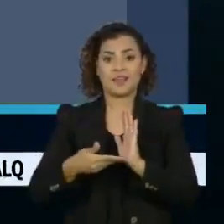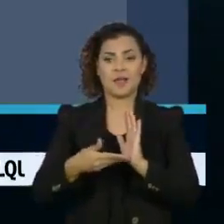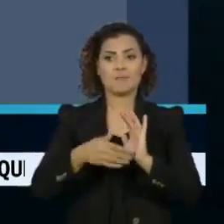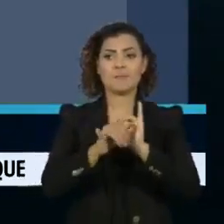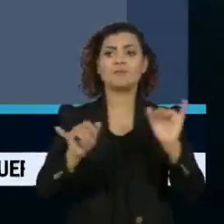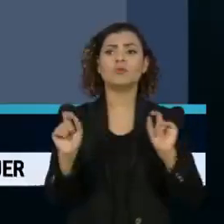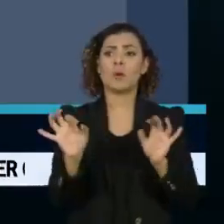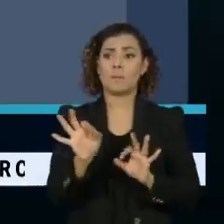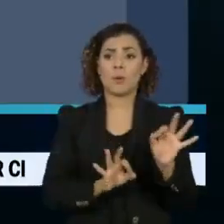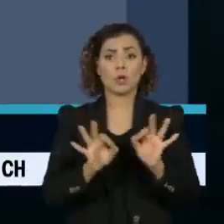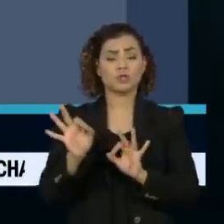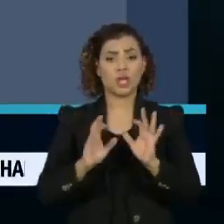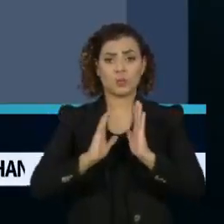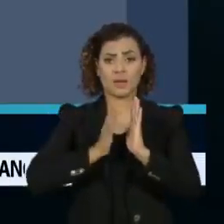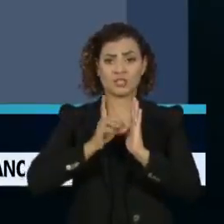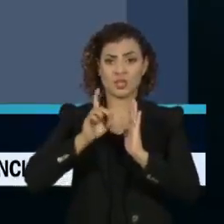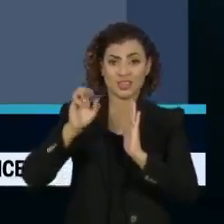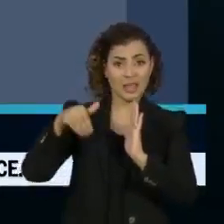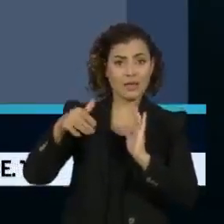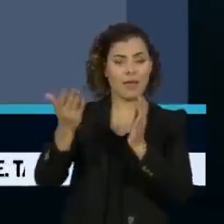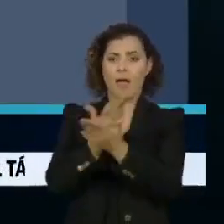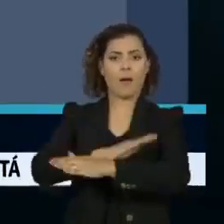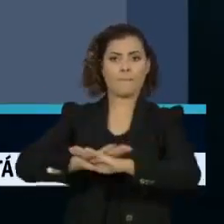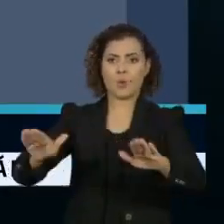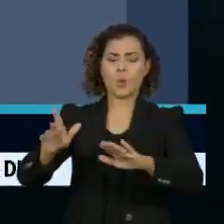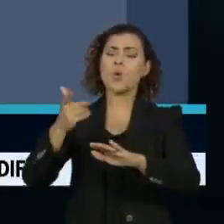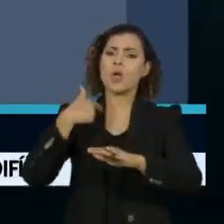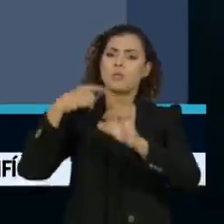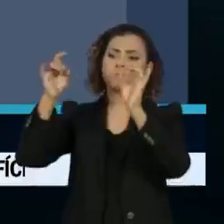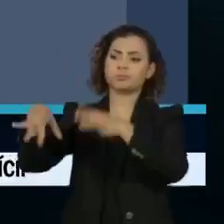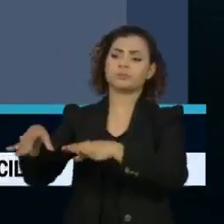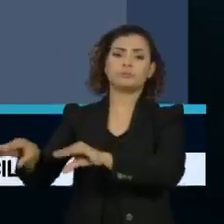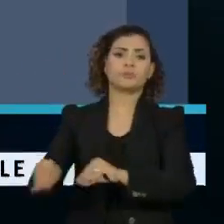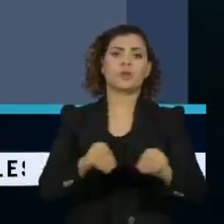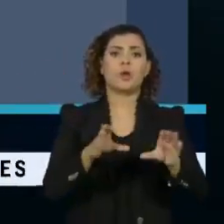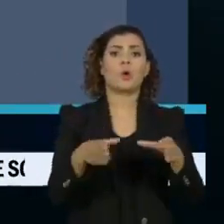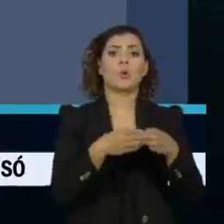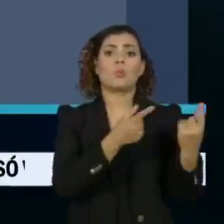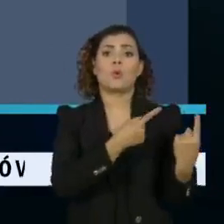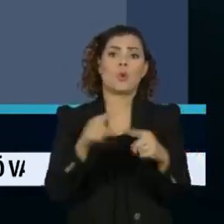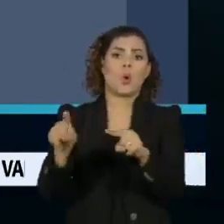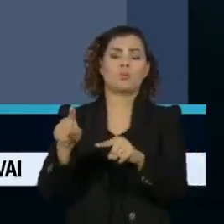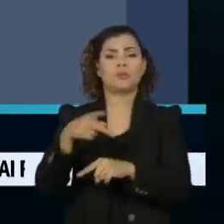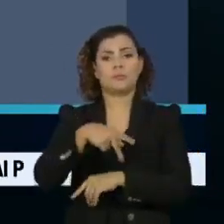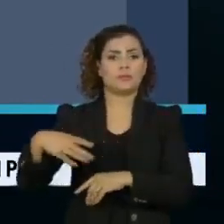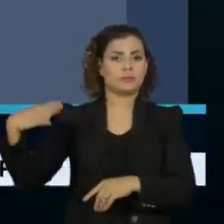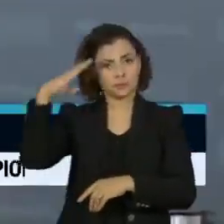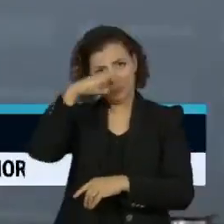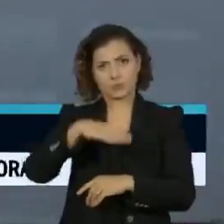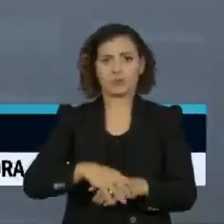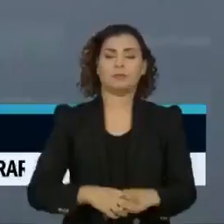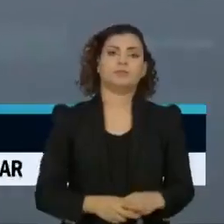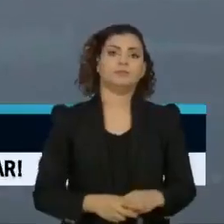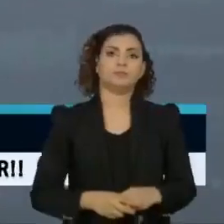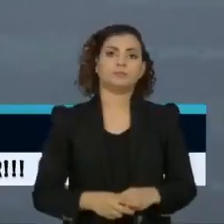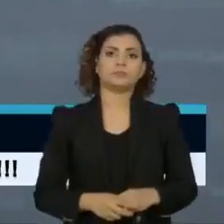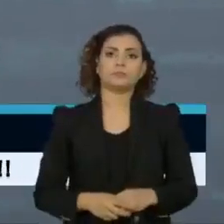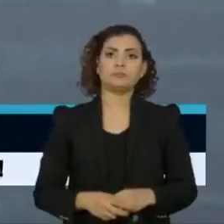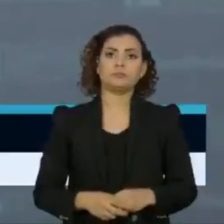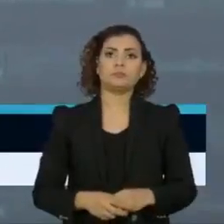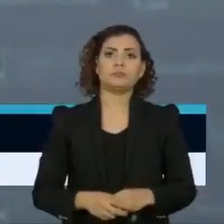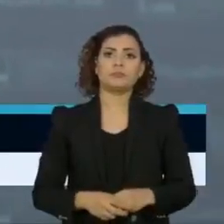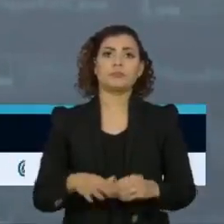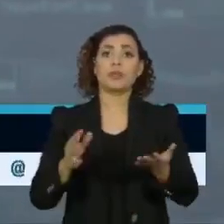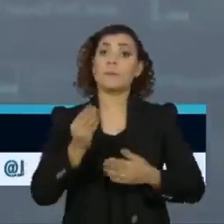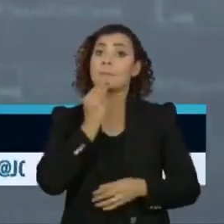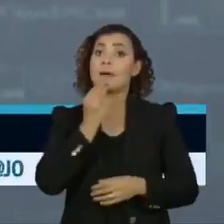disse que o projeto do DEM acabou e que irá para um partido de oposição ao presidente Jair Bolsonaro. O destino de Maia